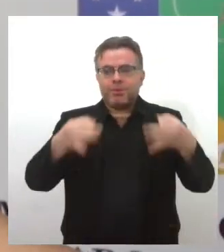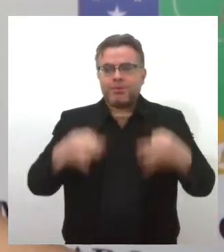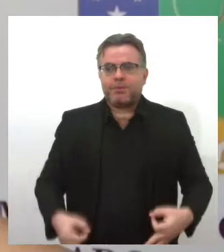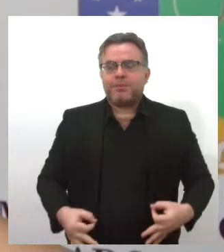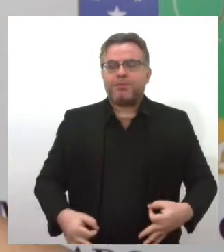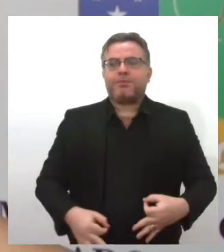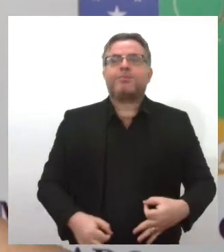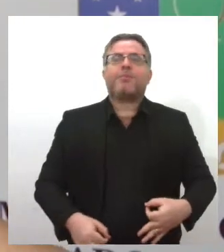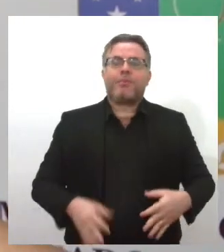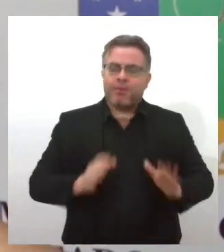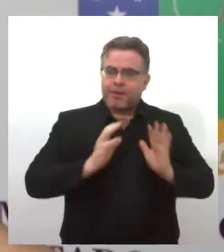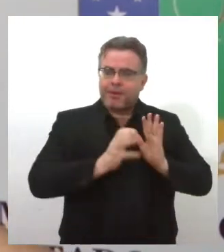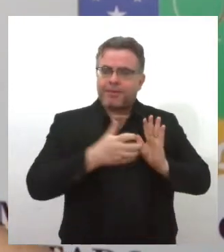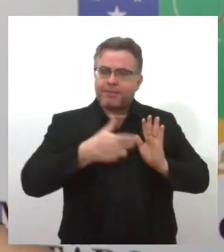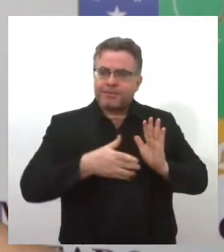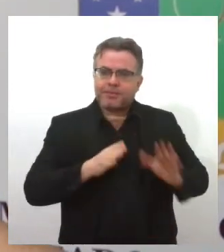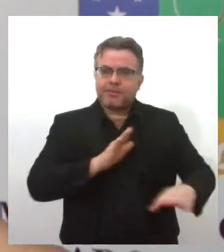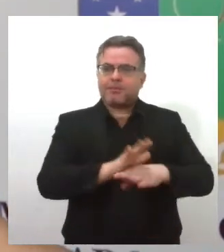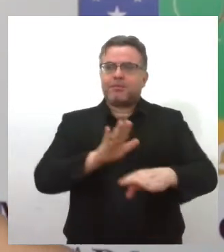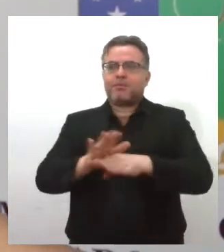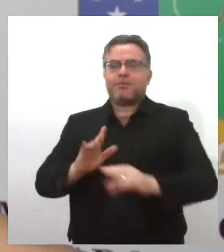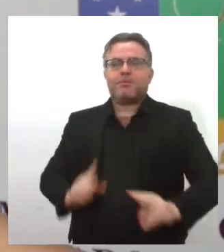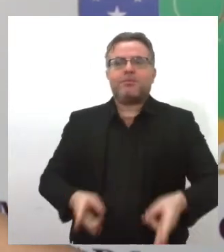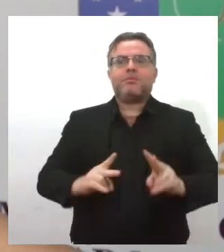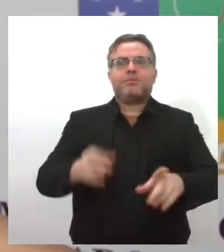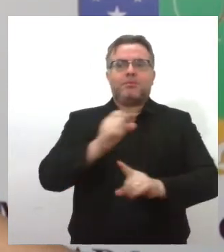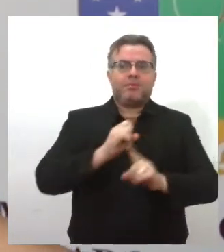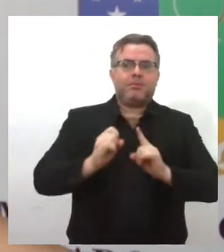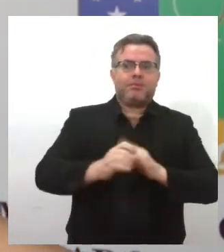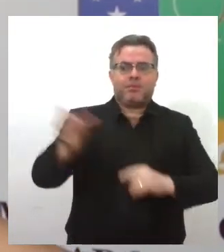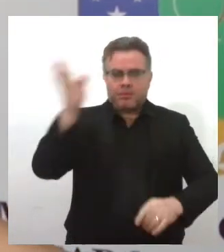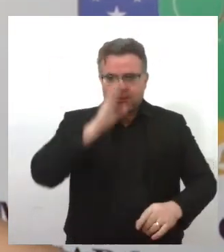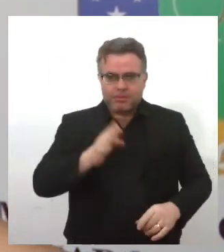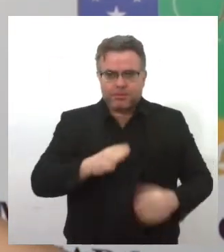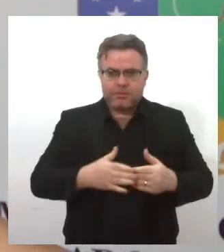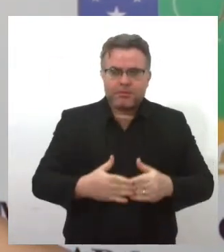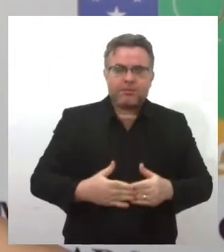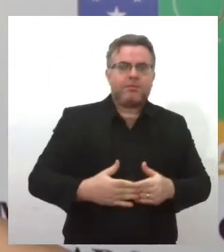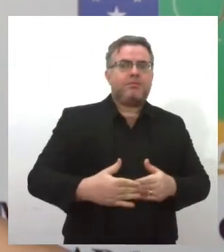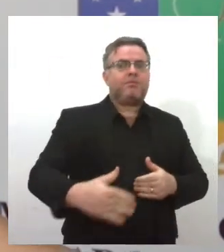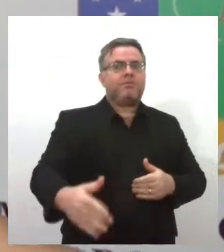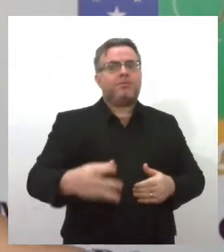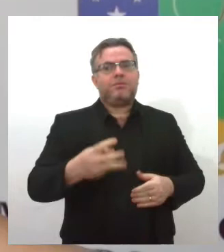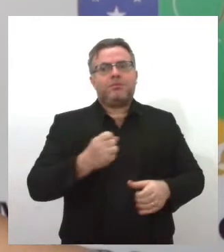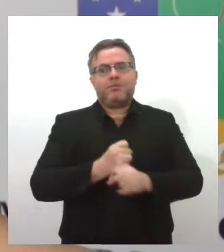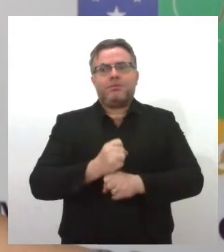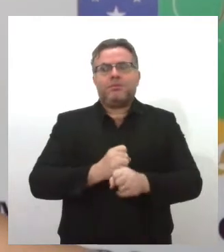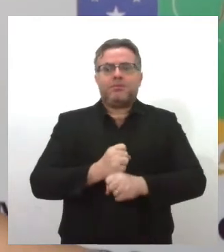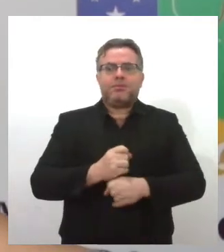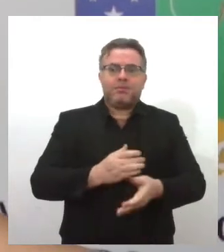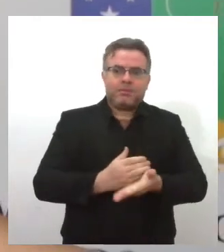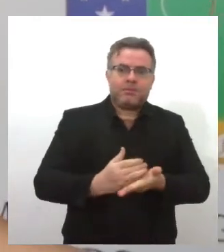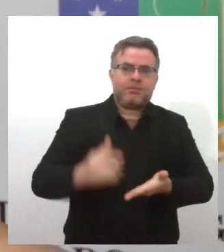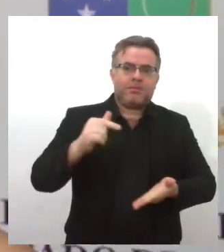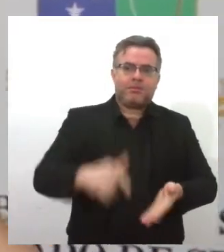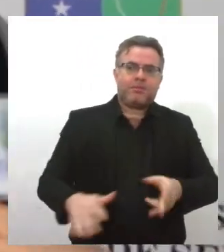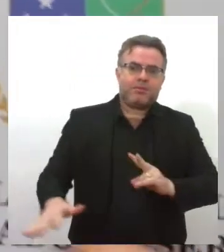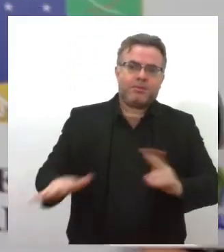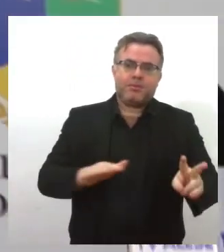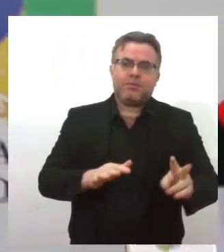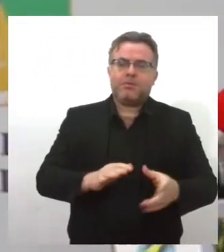PTB continuará contribuindo muito para toda a sociedade brasileira. Os próximos 30 anos do nosso partido começam essa semana.